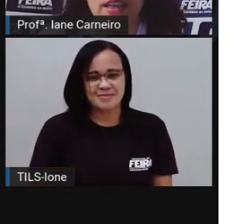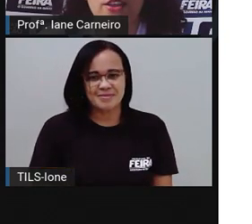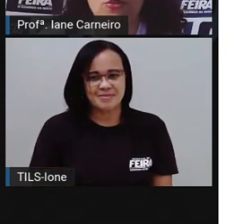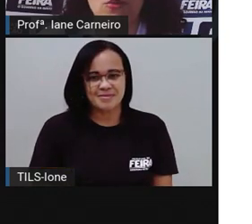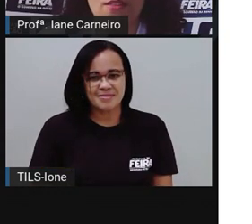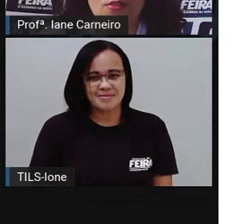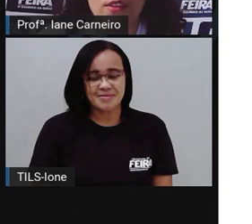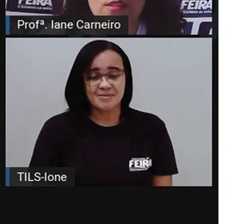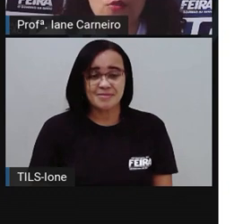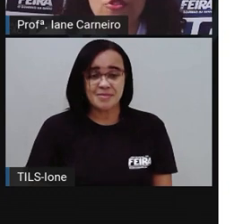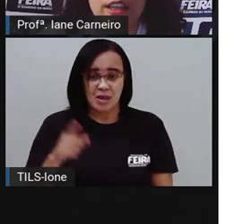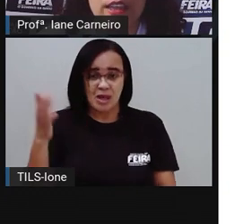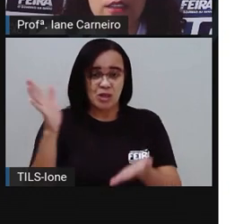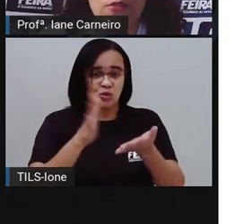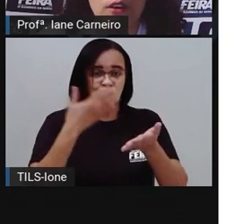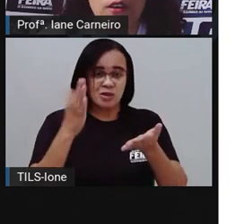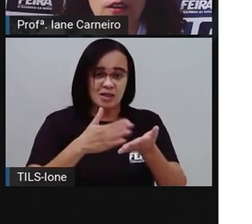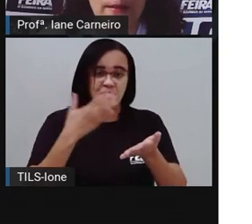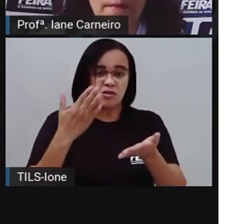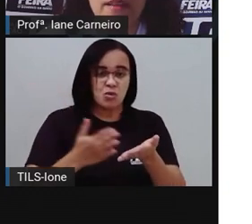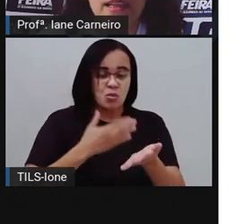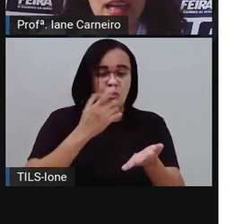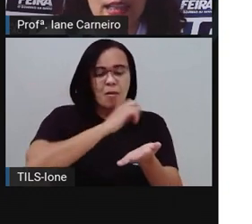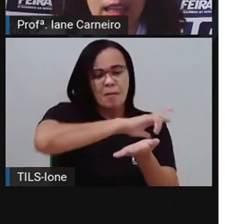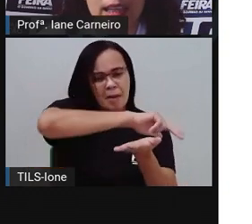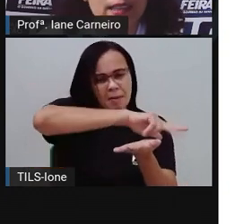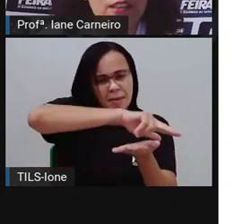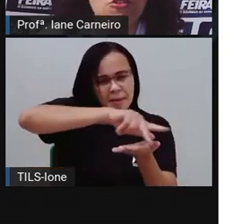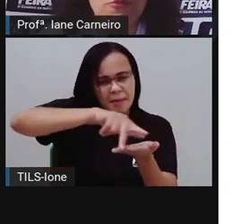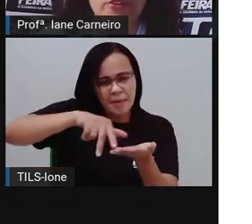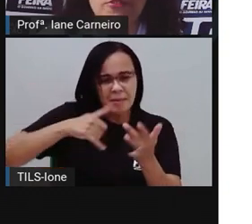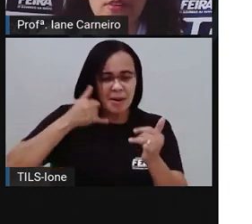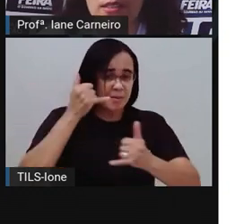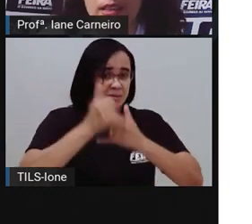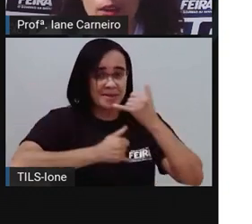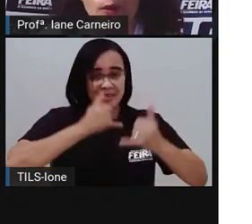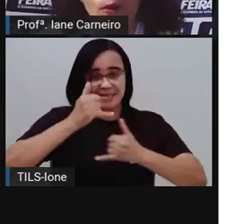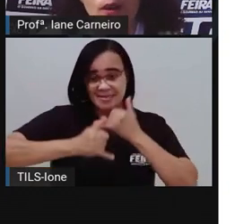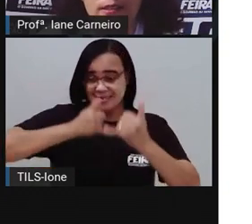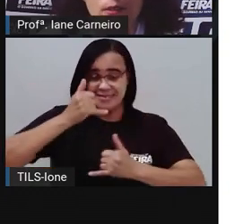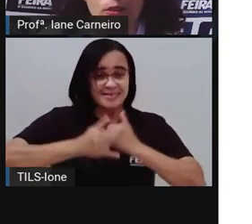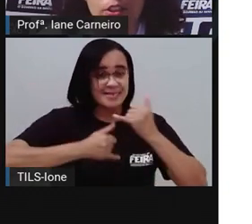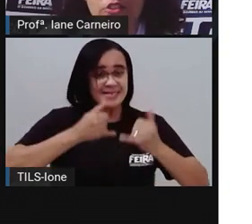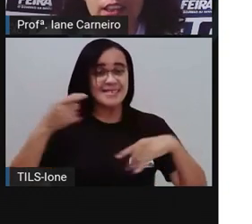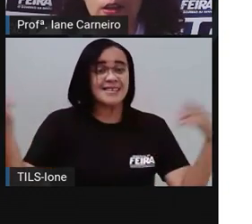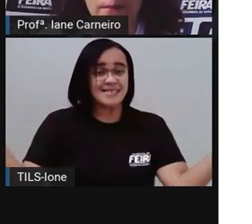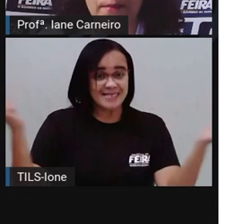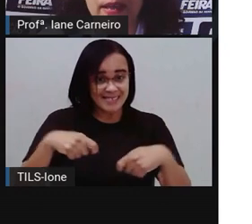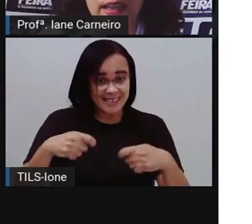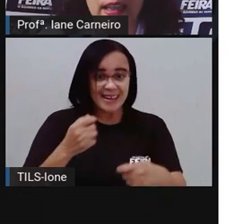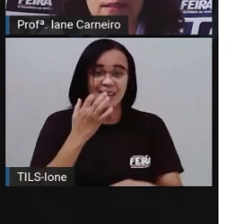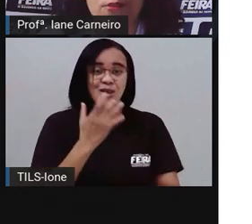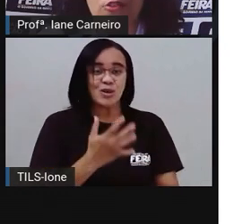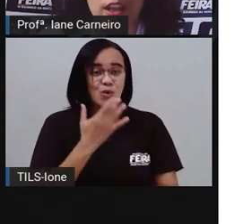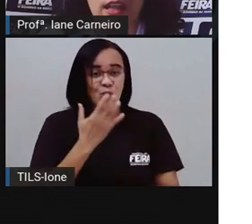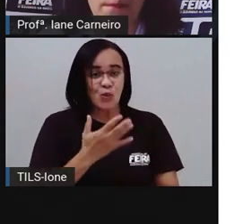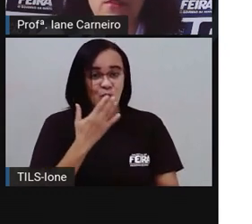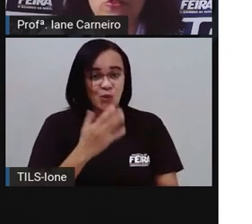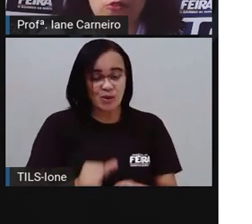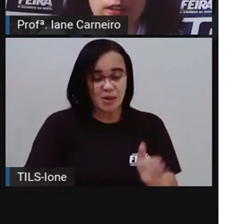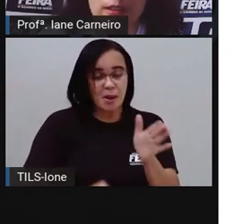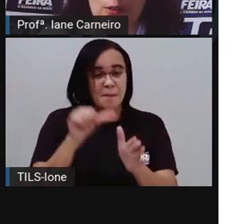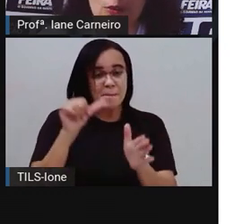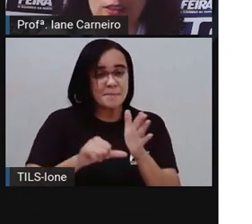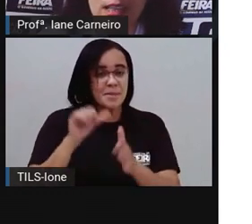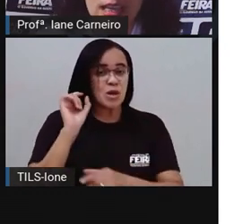E aí no livro vem sugerindo, ó, brincadeiras que a gente pode fazer com as cores, né? Então a primeira que ela sugere é